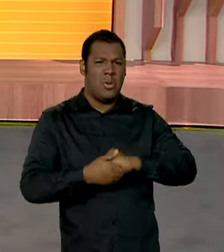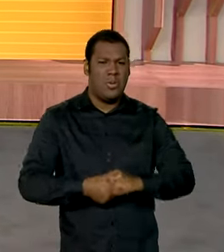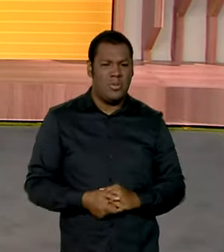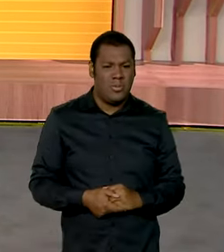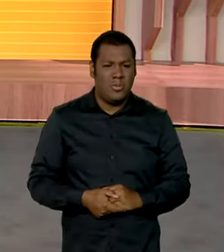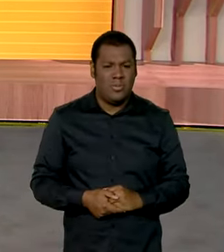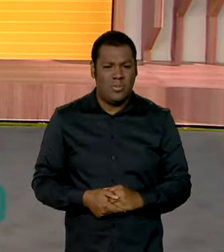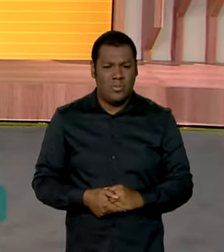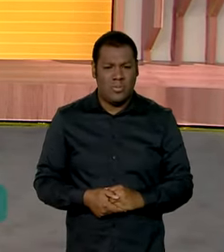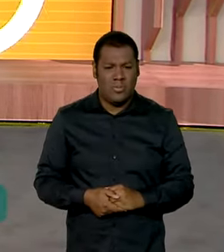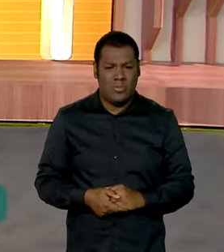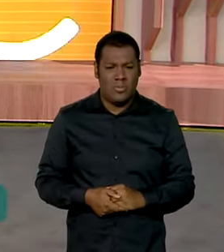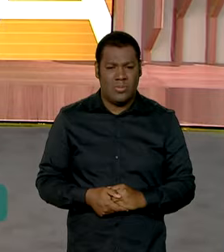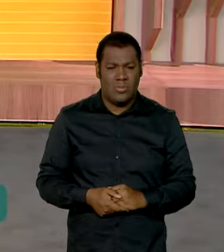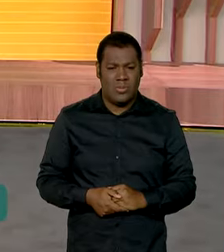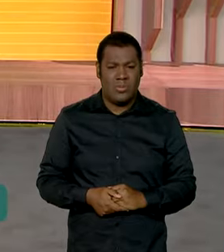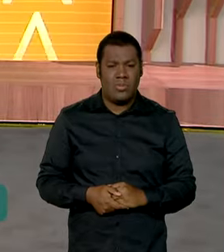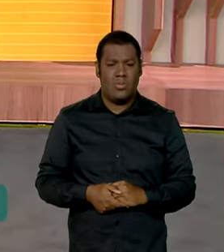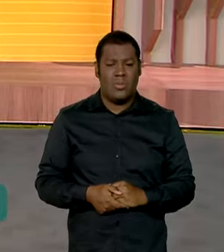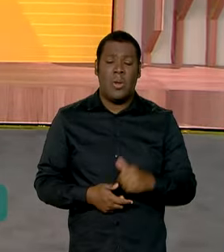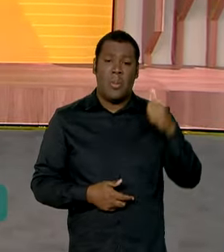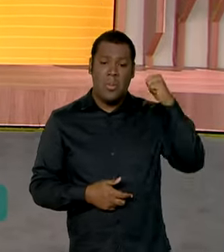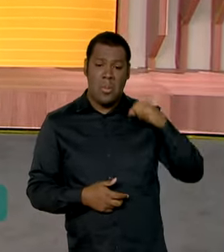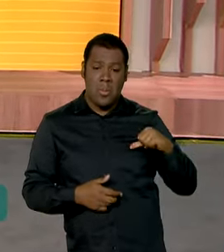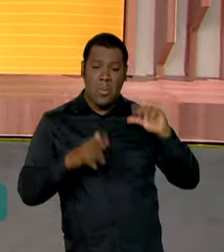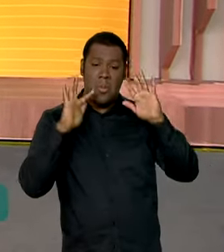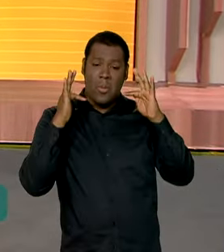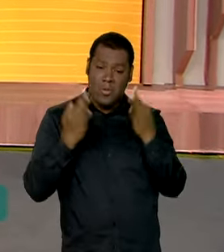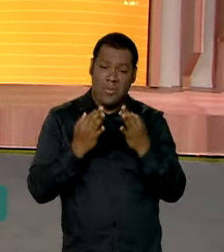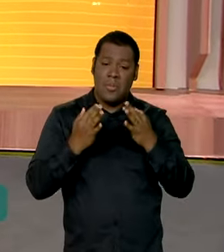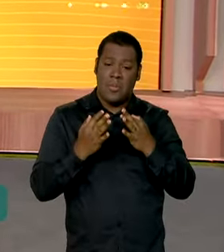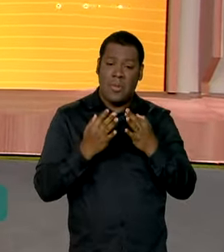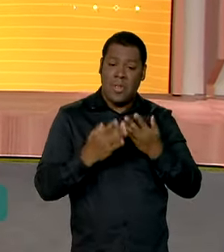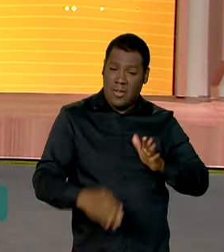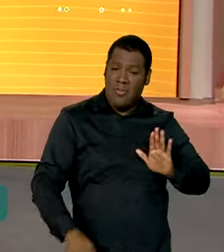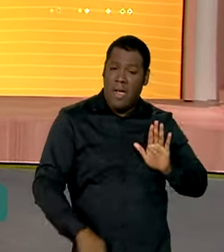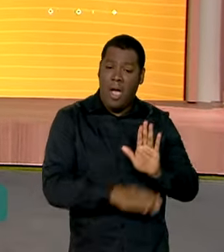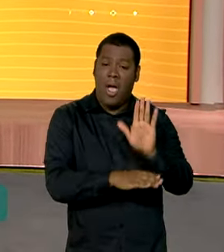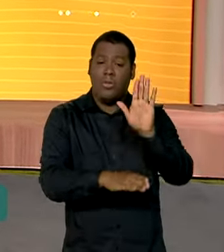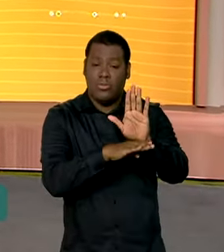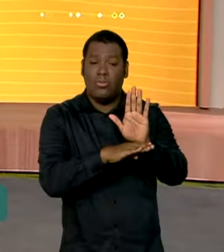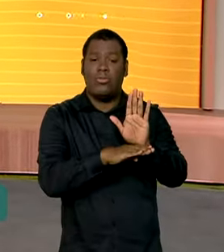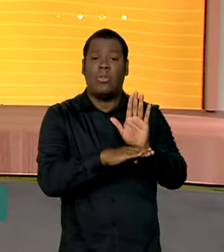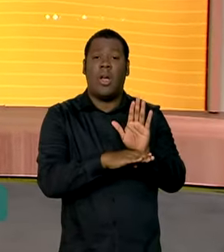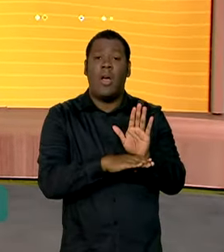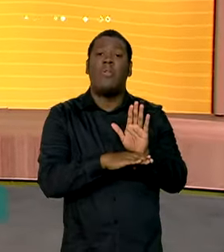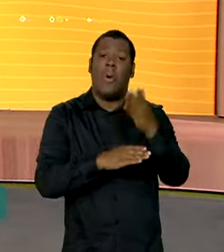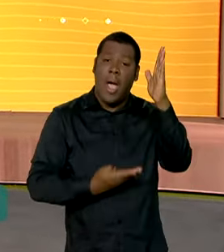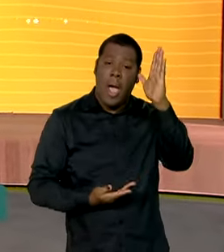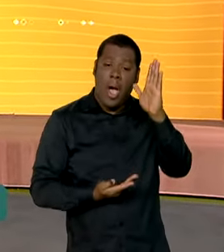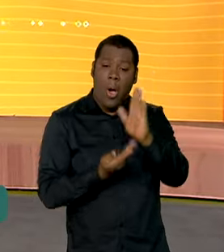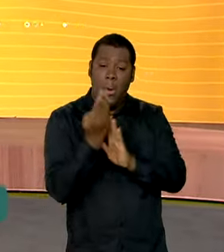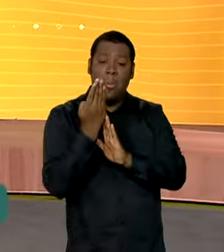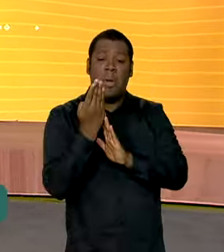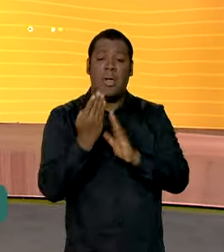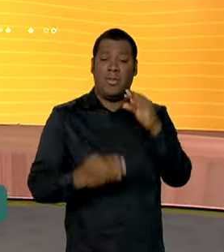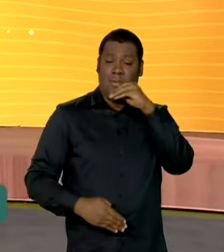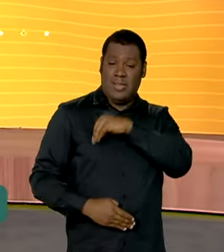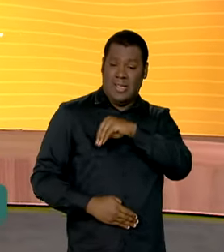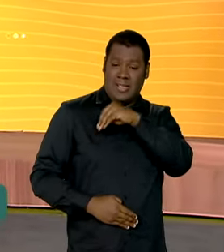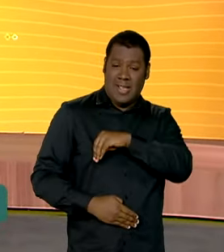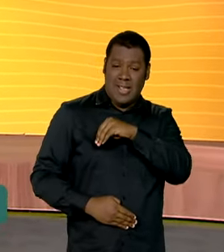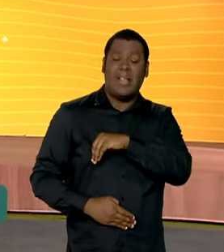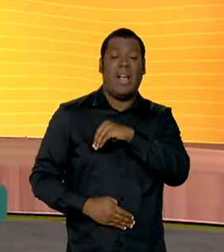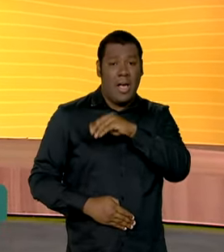o pagamento de benefícios sociais, como o Bolsa Família, foram os principais responsáveis pelo aumento da renda dos brasileiros